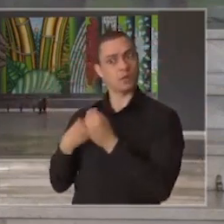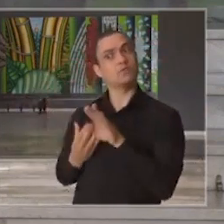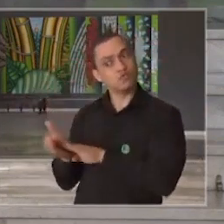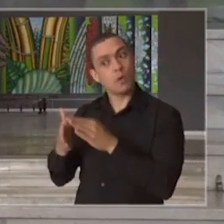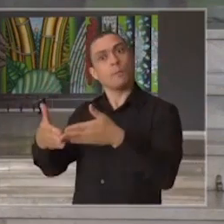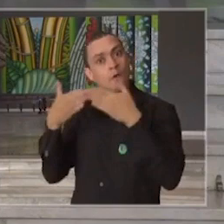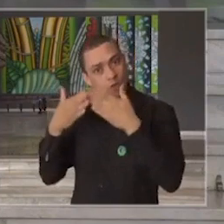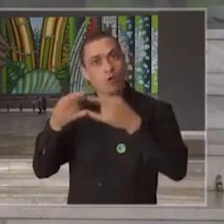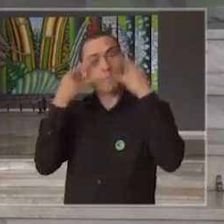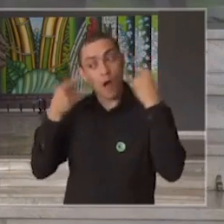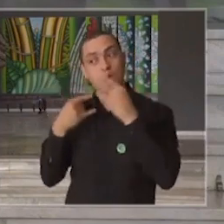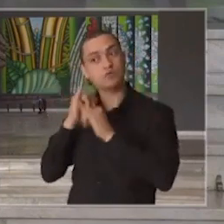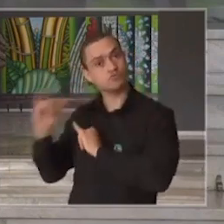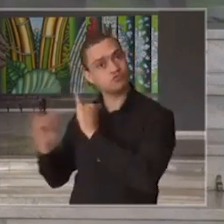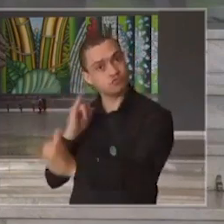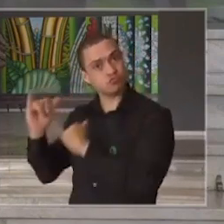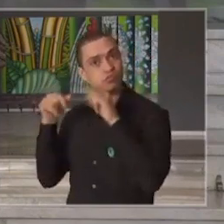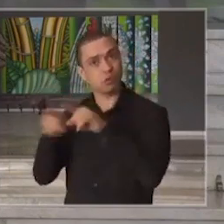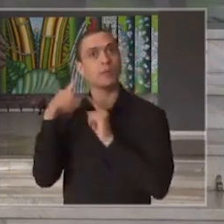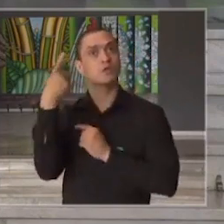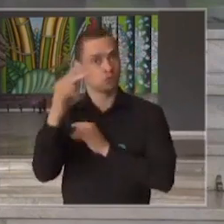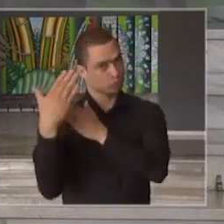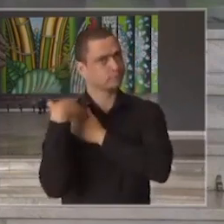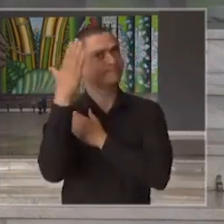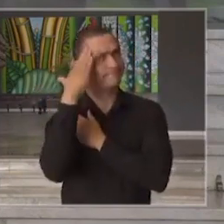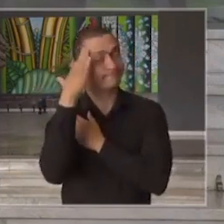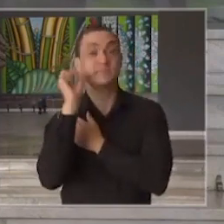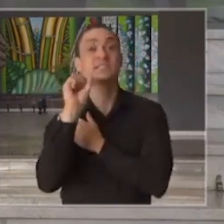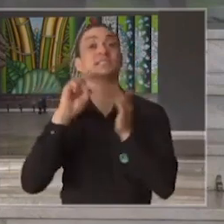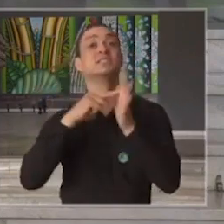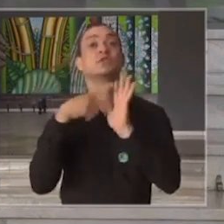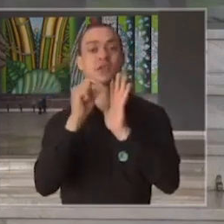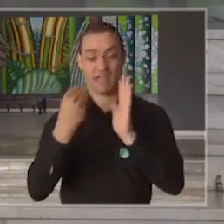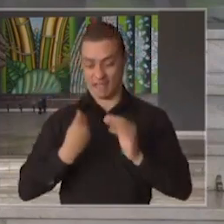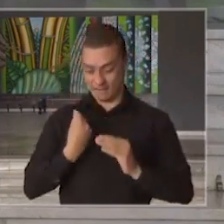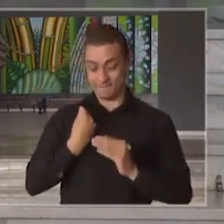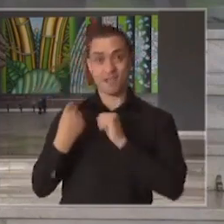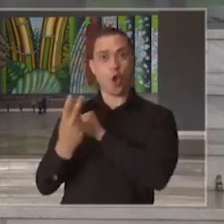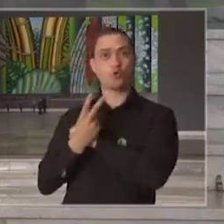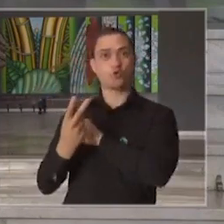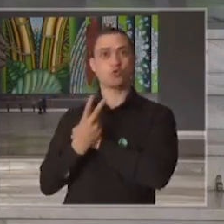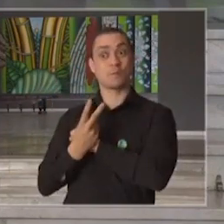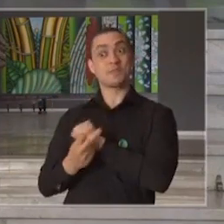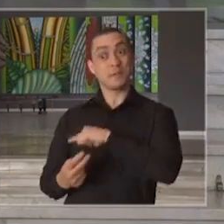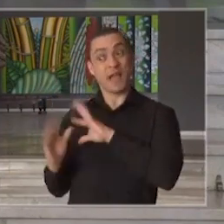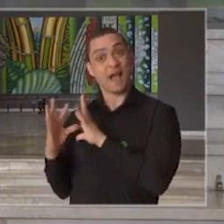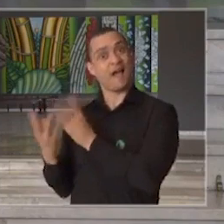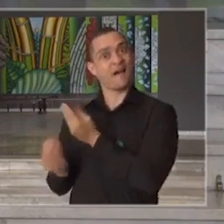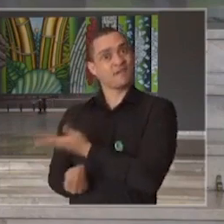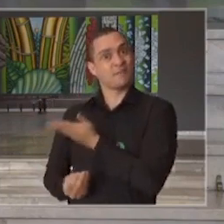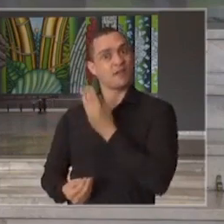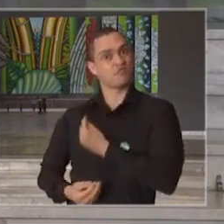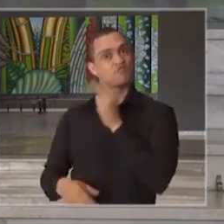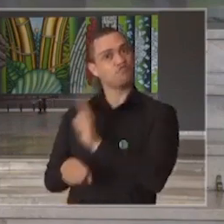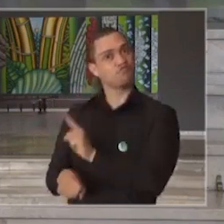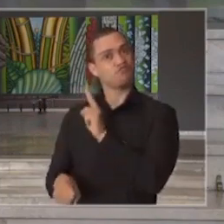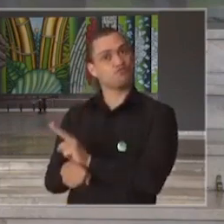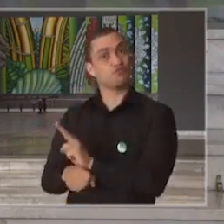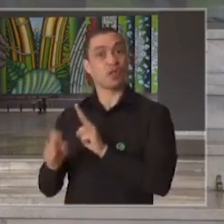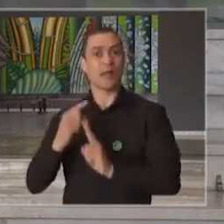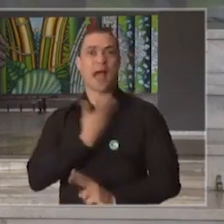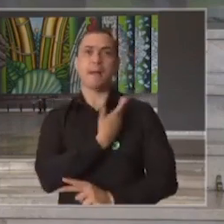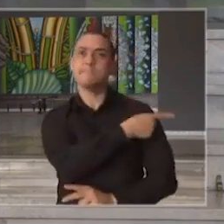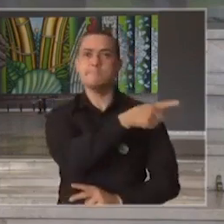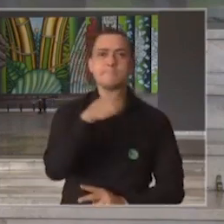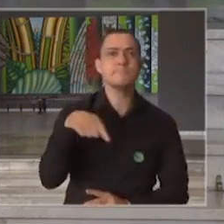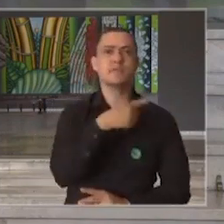família também utilizem esta máscara, você estará defendendo a sua vida, a vida dos seus familiares, a vida dos seus